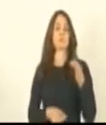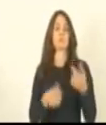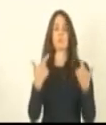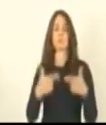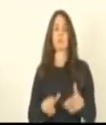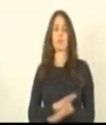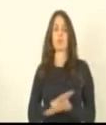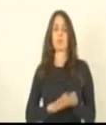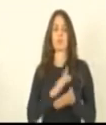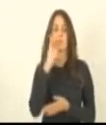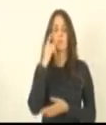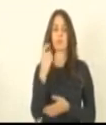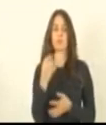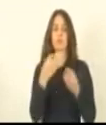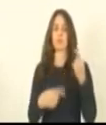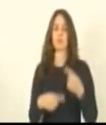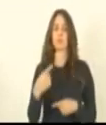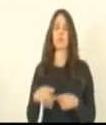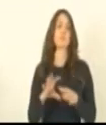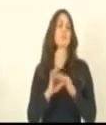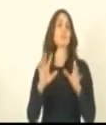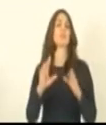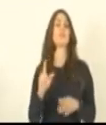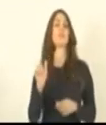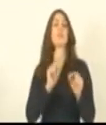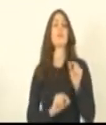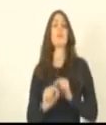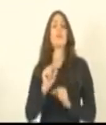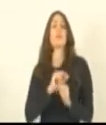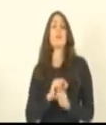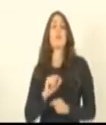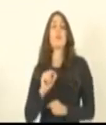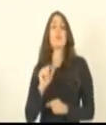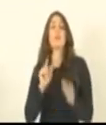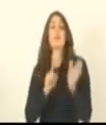queira discutir, coloco em votação como vota deputado Deninho Silva,